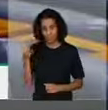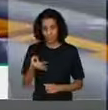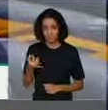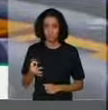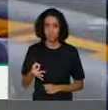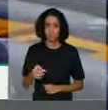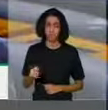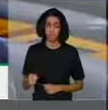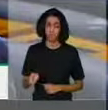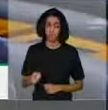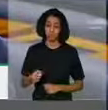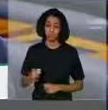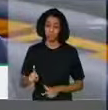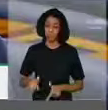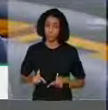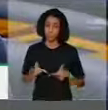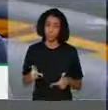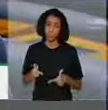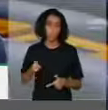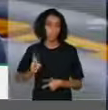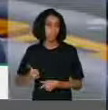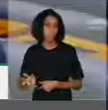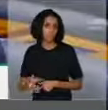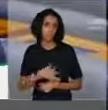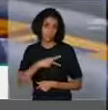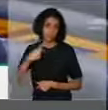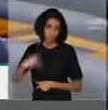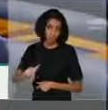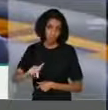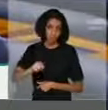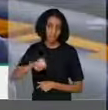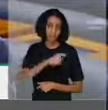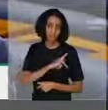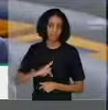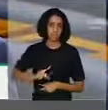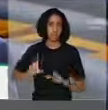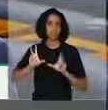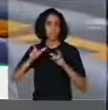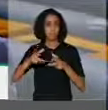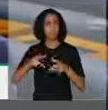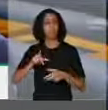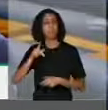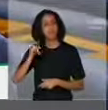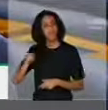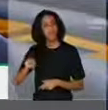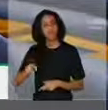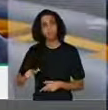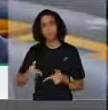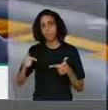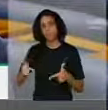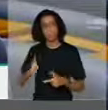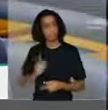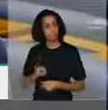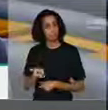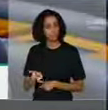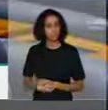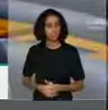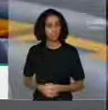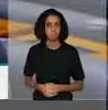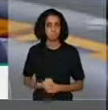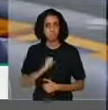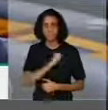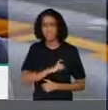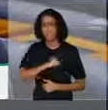continuar na sua luta com sua filha Natécia, que hoje é a presidência da Câmara Municipal de Calcaia, e a esse grande município, a